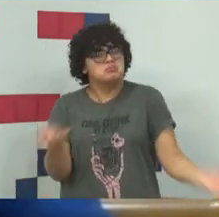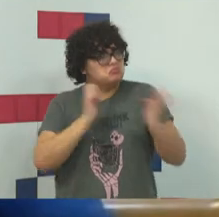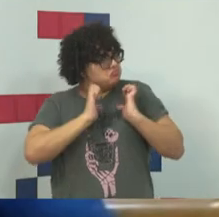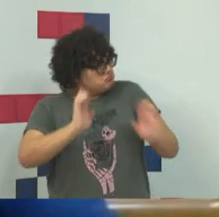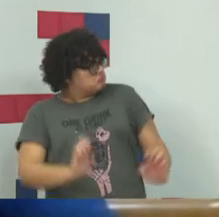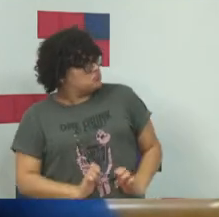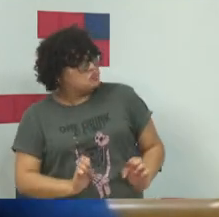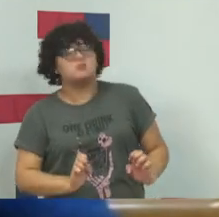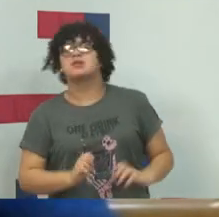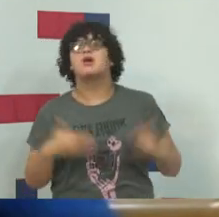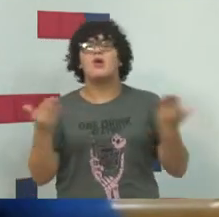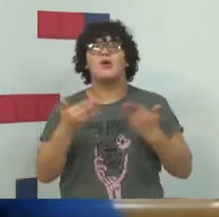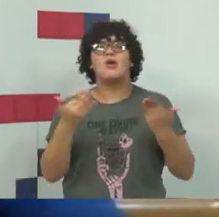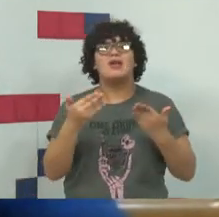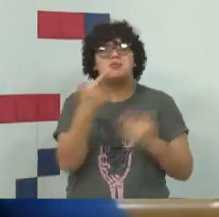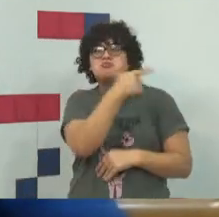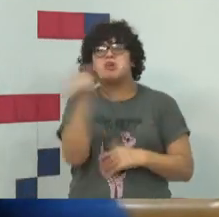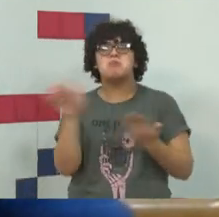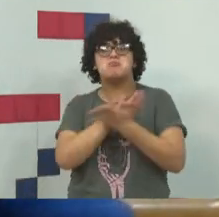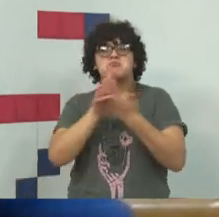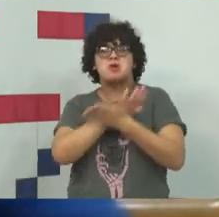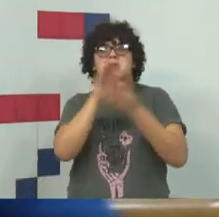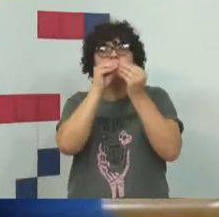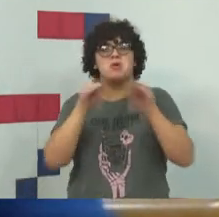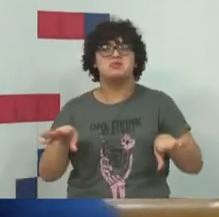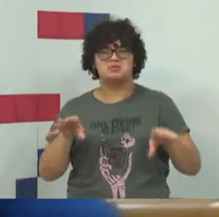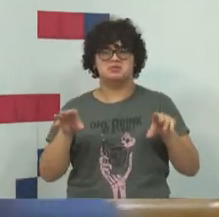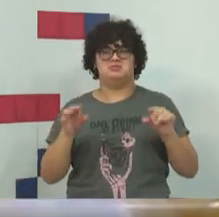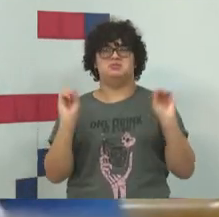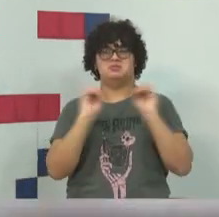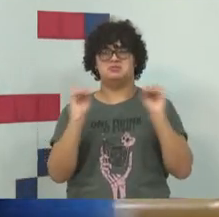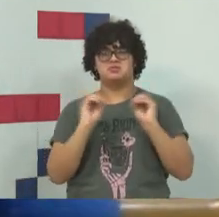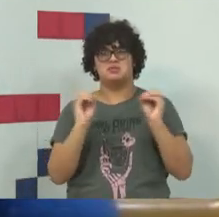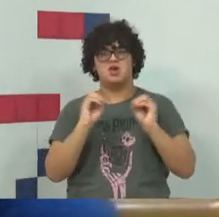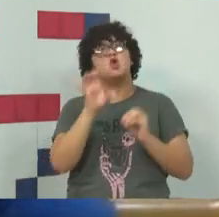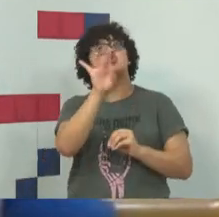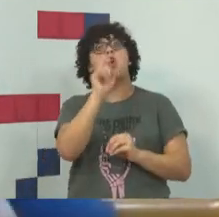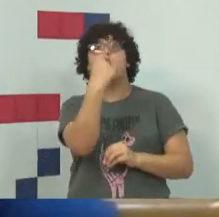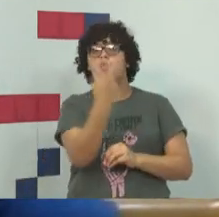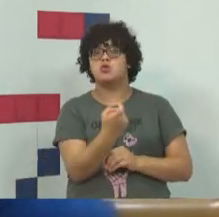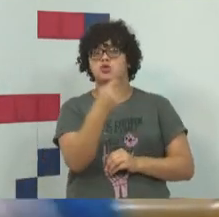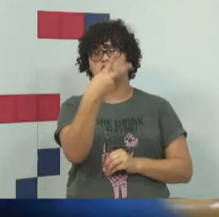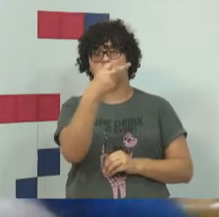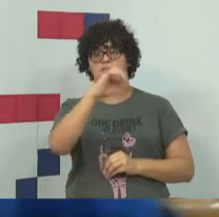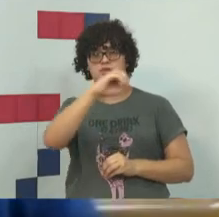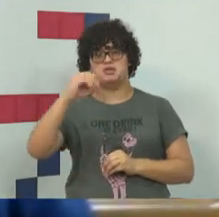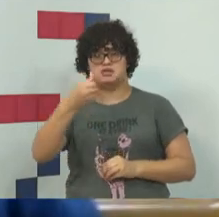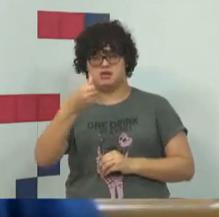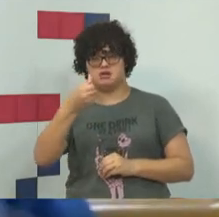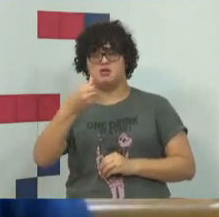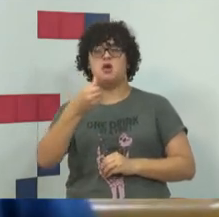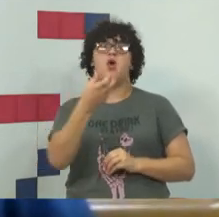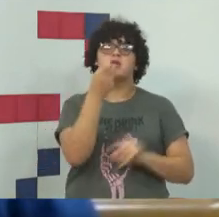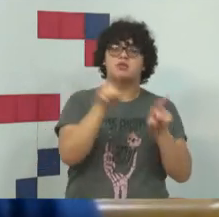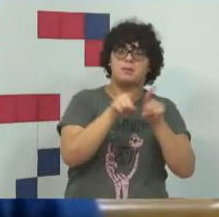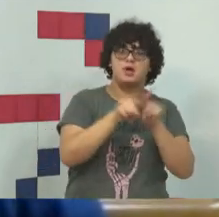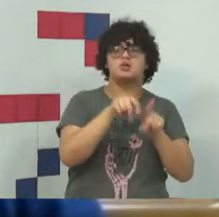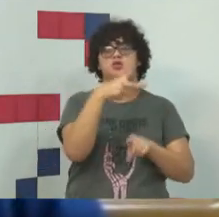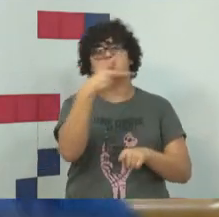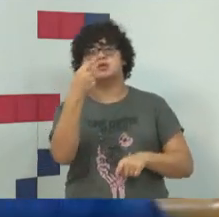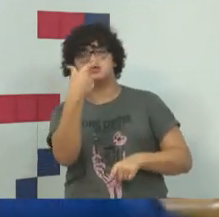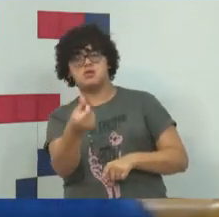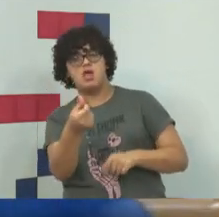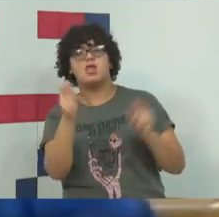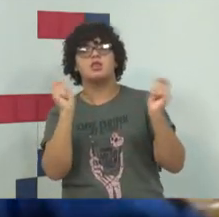eu não tenho tido prejuízos maiores, né, em 2016, eu tive muito, muito disso, até dentro